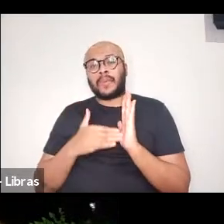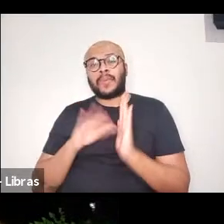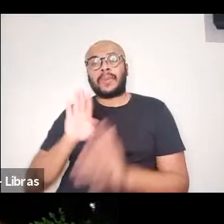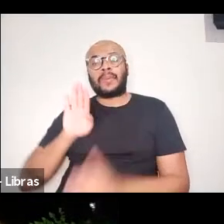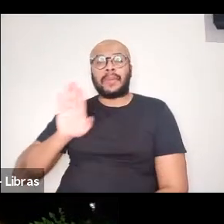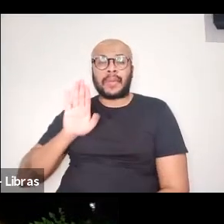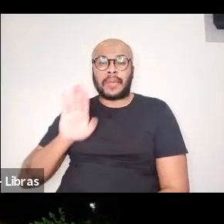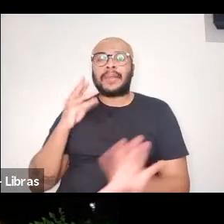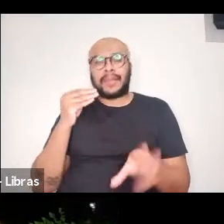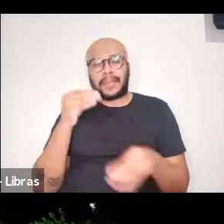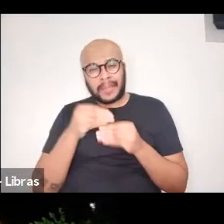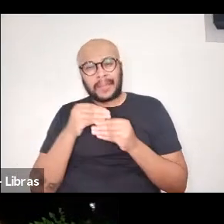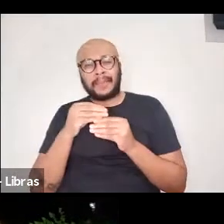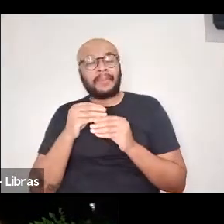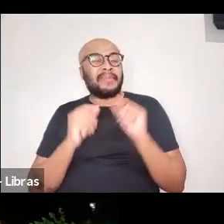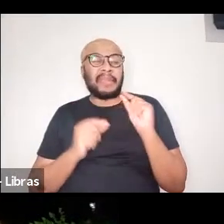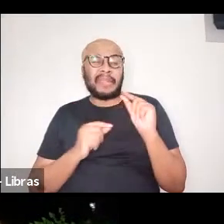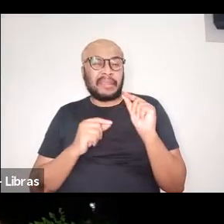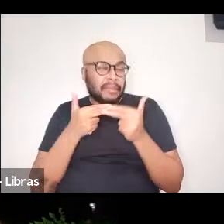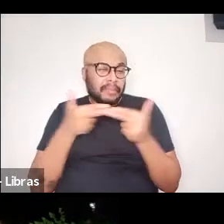agregar uma pequena coisa,